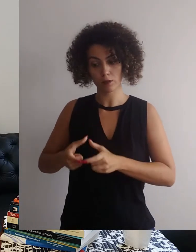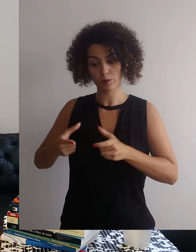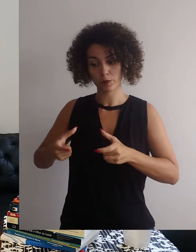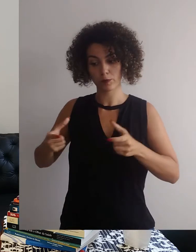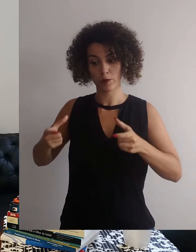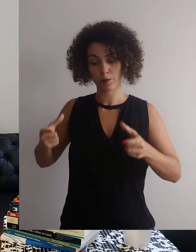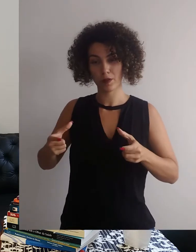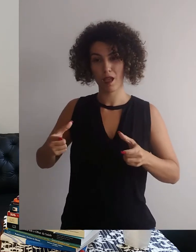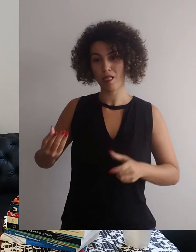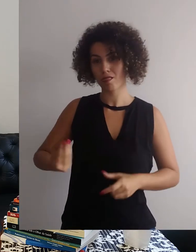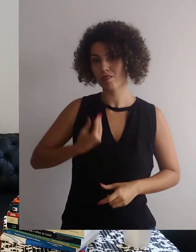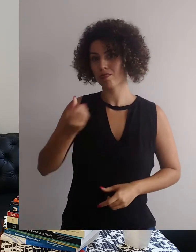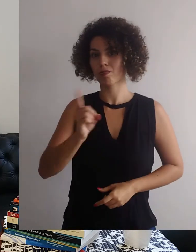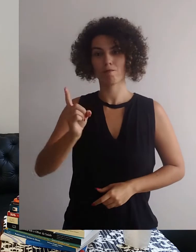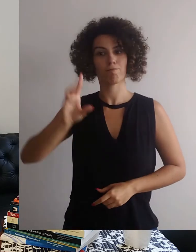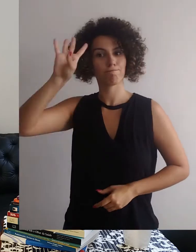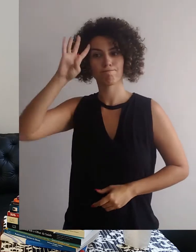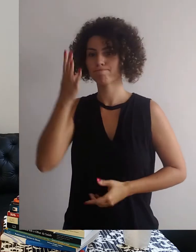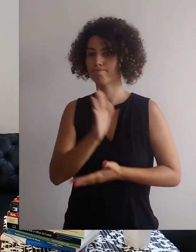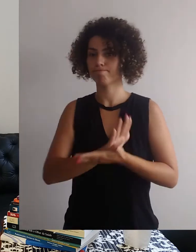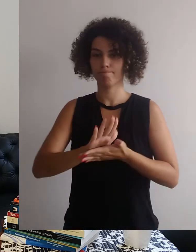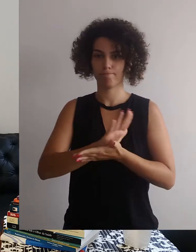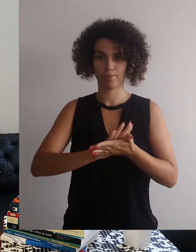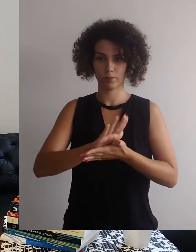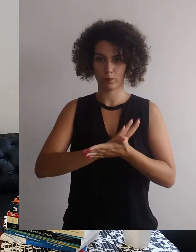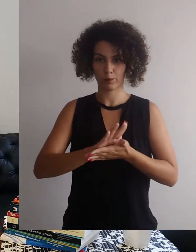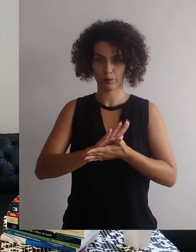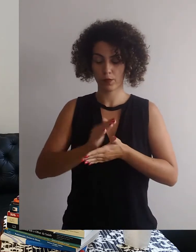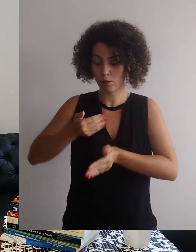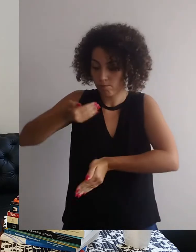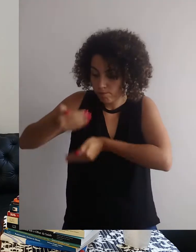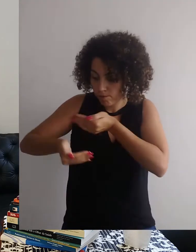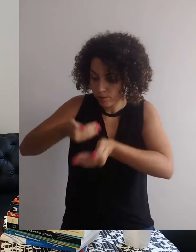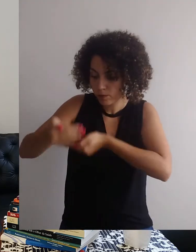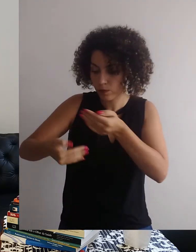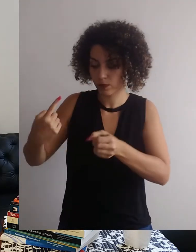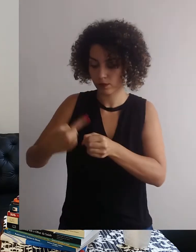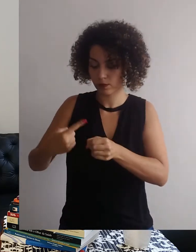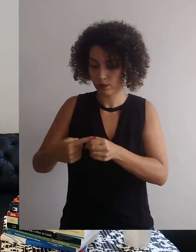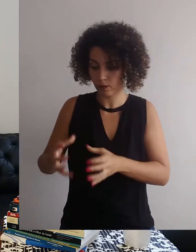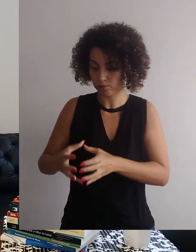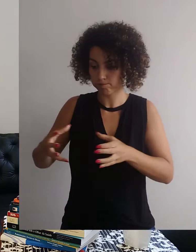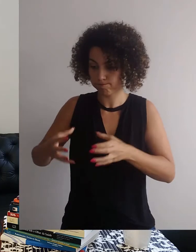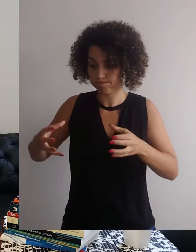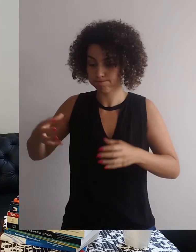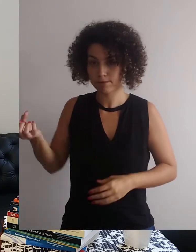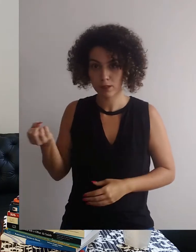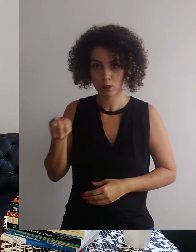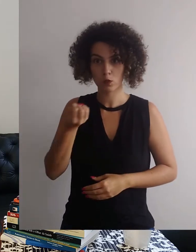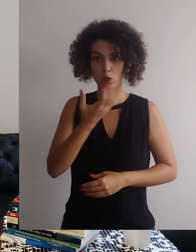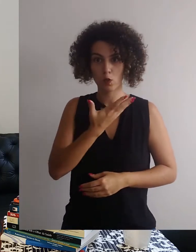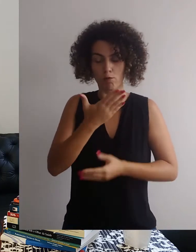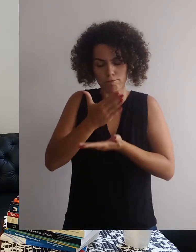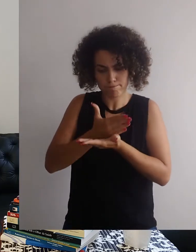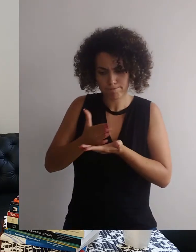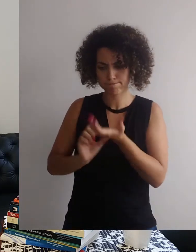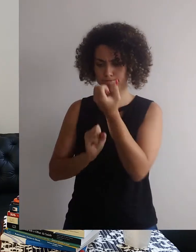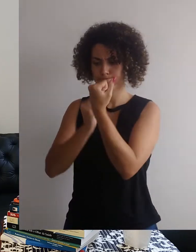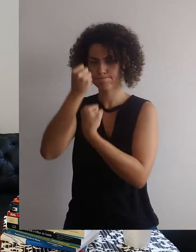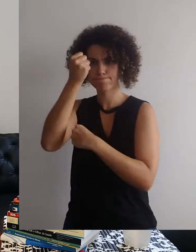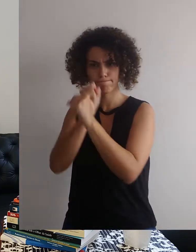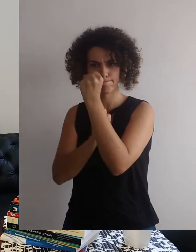de urbanização, permanecia alheio aos processos decisórios. A urbanização e a modernização da sociedade foram